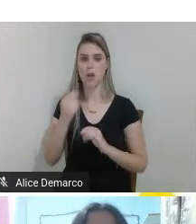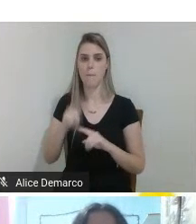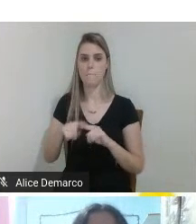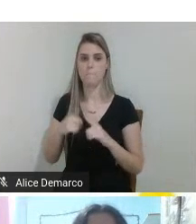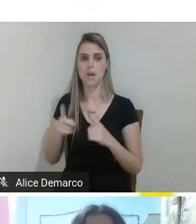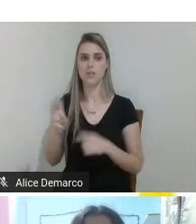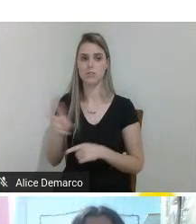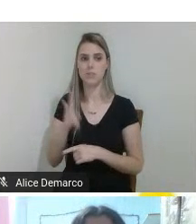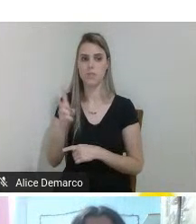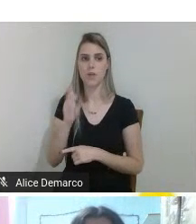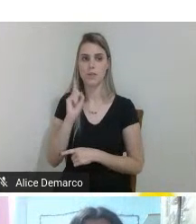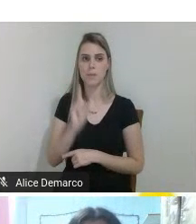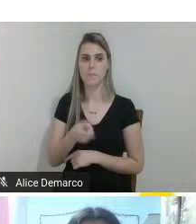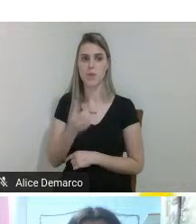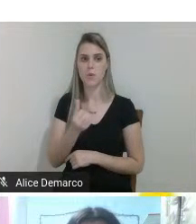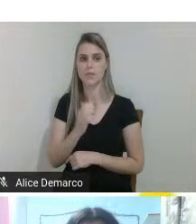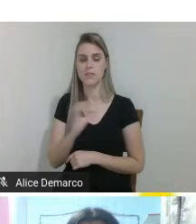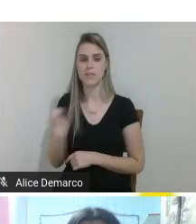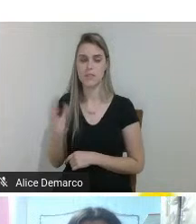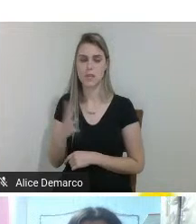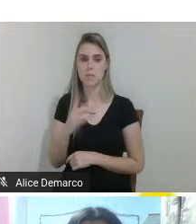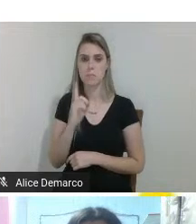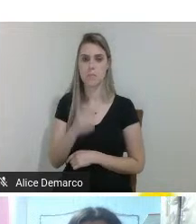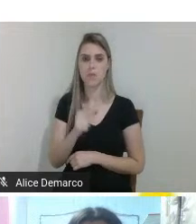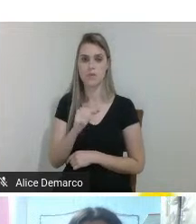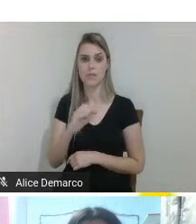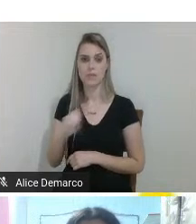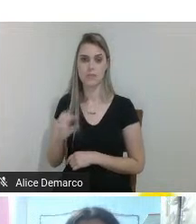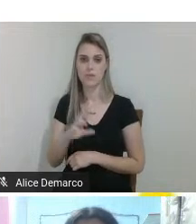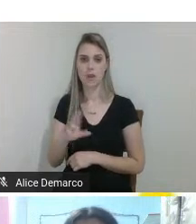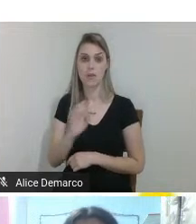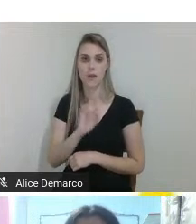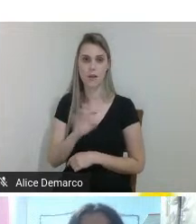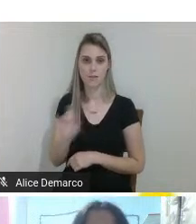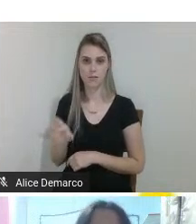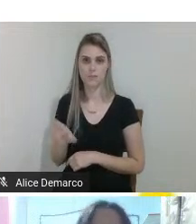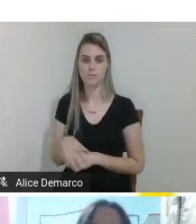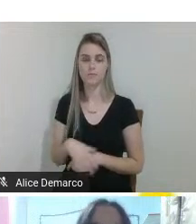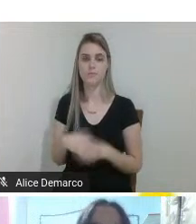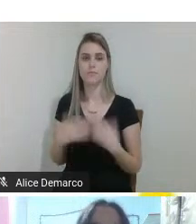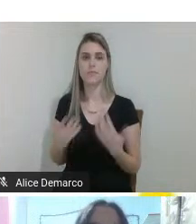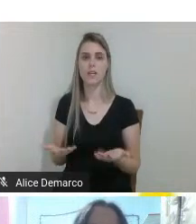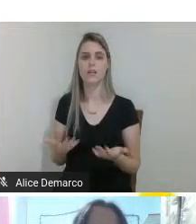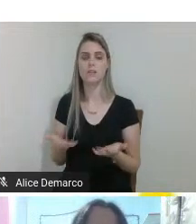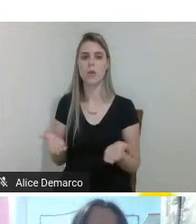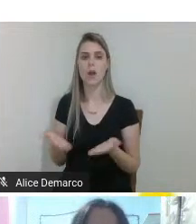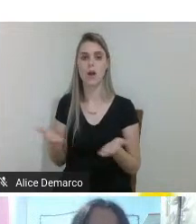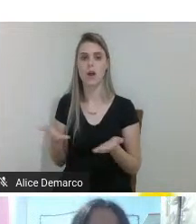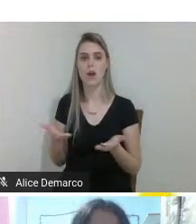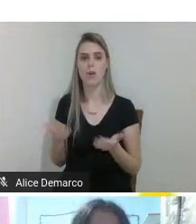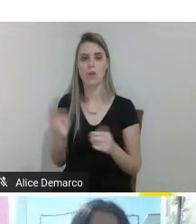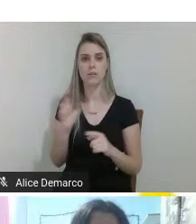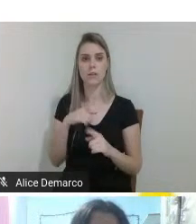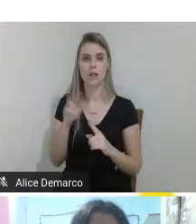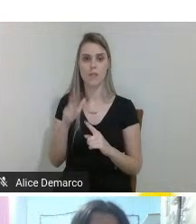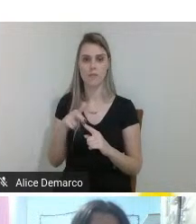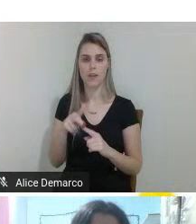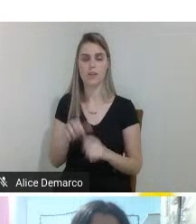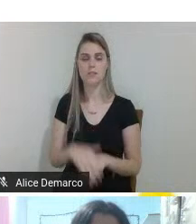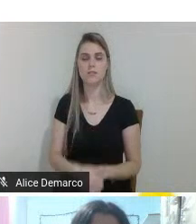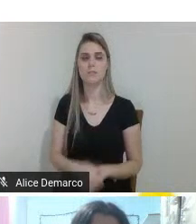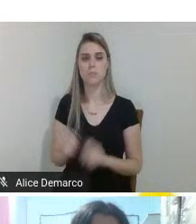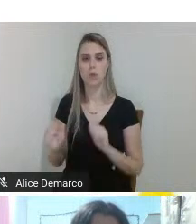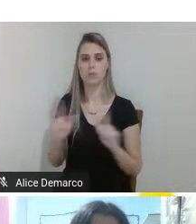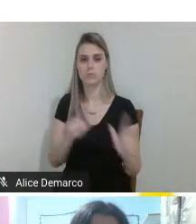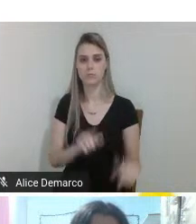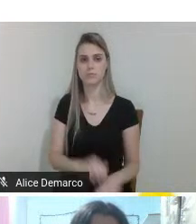preço de R$ 1.600 a R 1.700 cada uma então aqui agora algumas referências pode